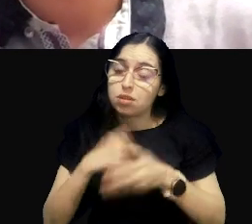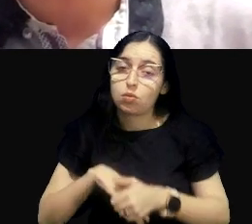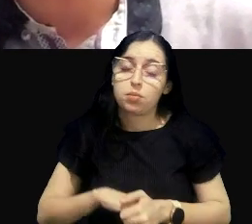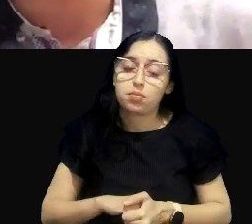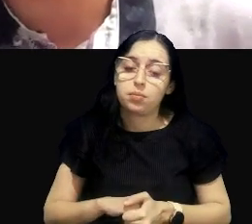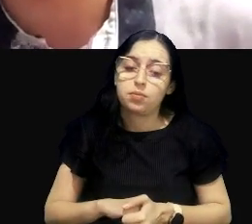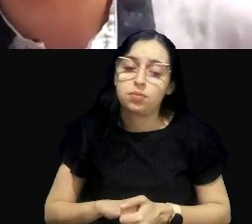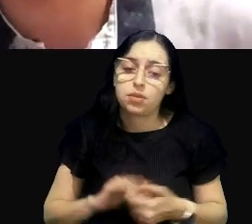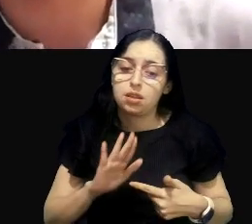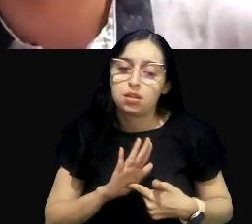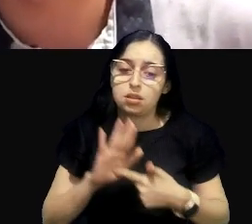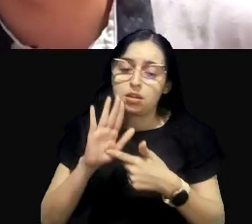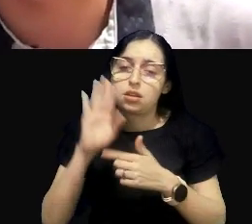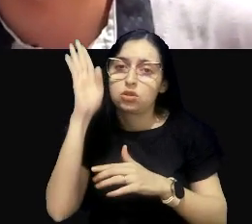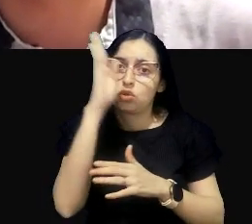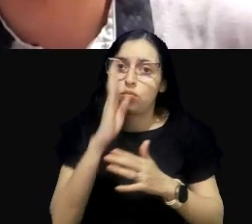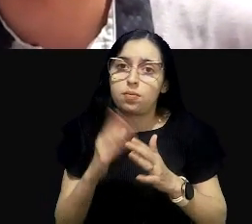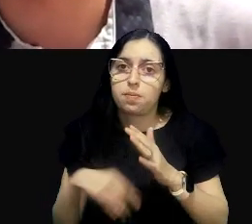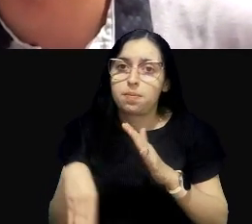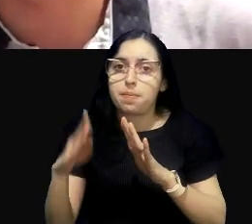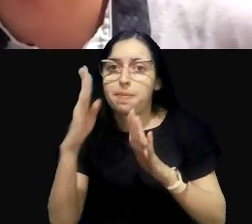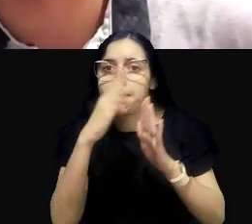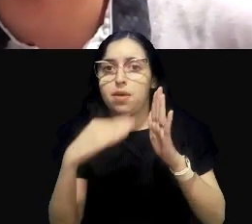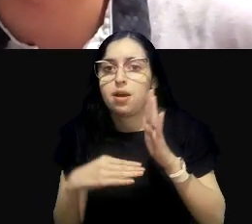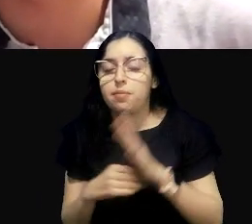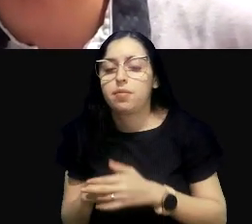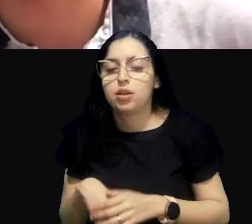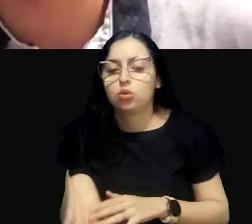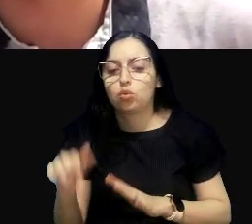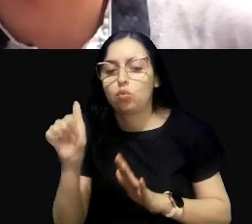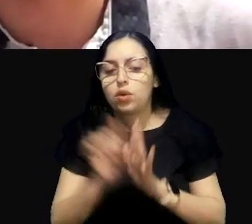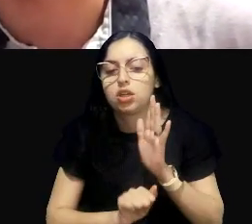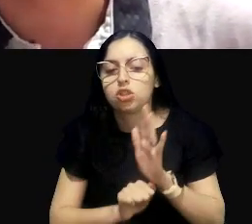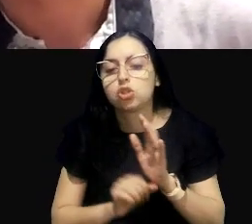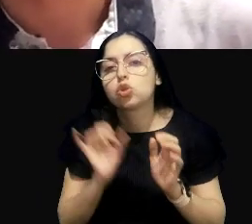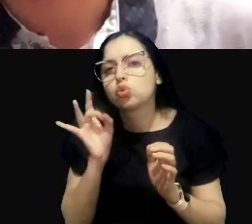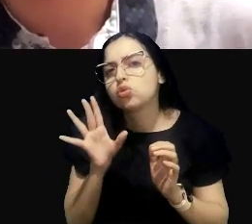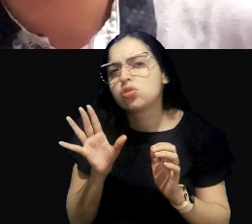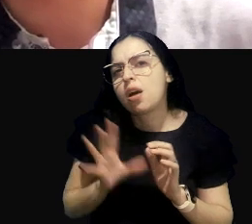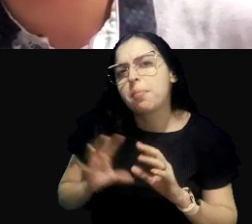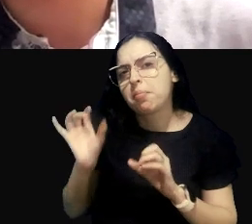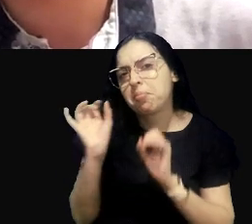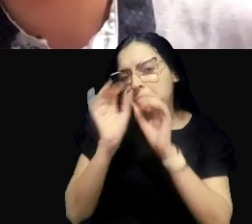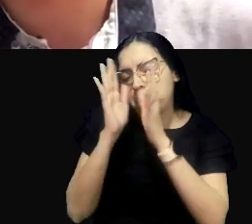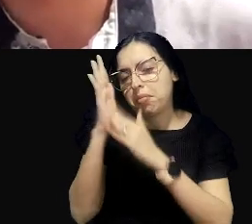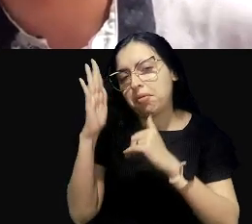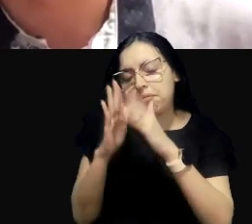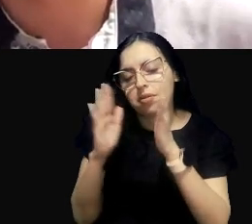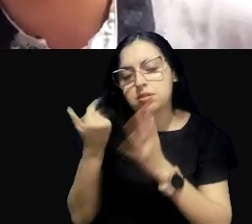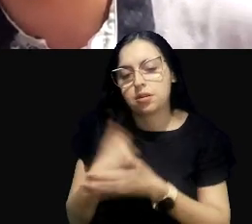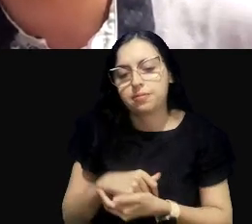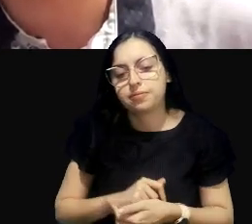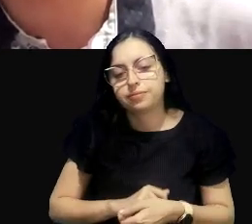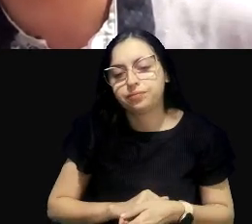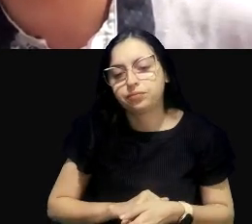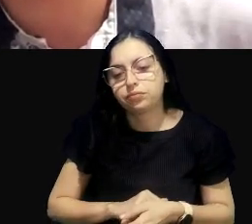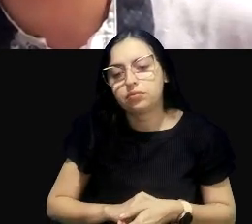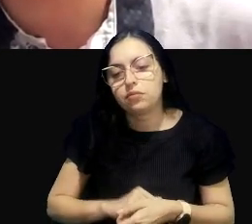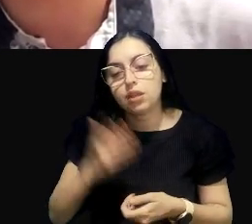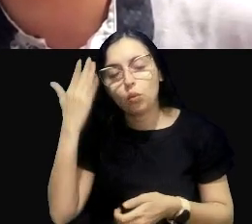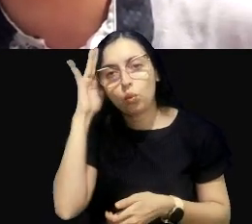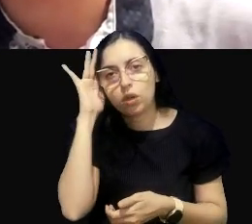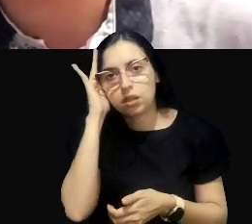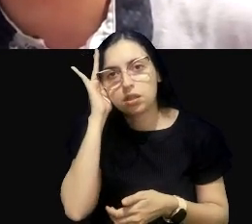Trouxe uma pinha desse nosso artigo só para ilustrar o que eu estou dizendo. Aqui a gente buscou entender